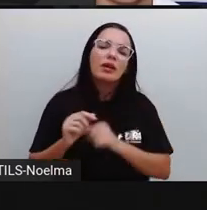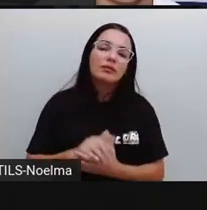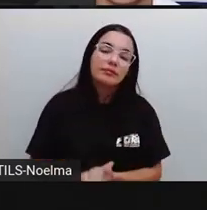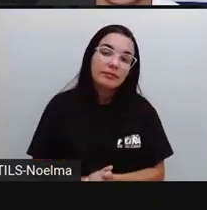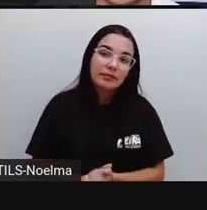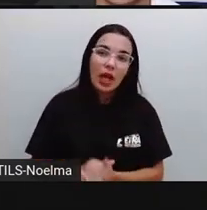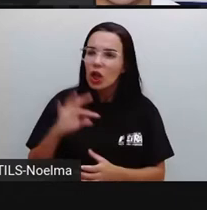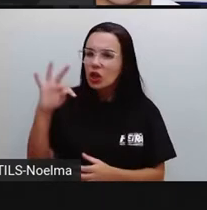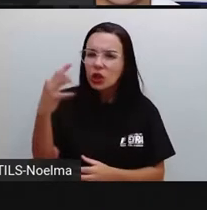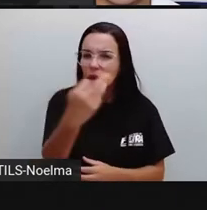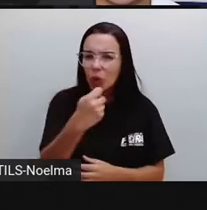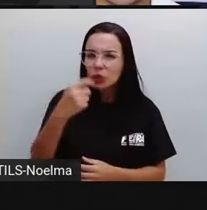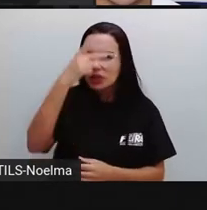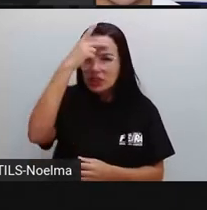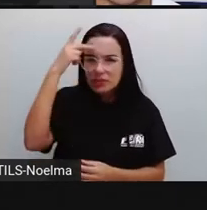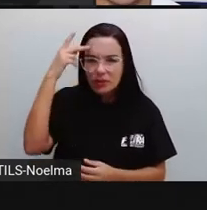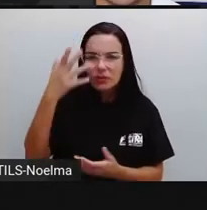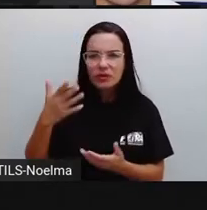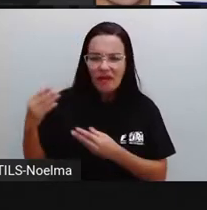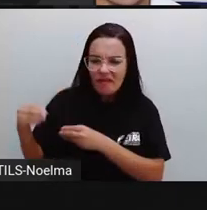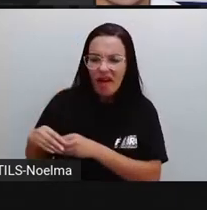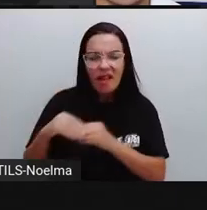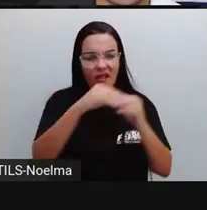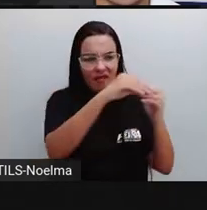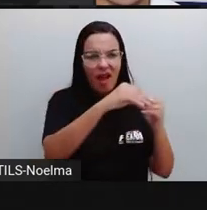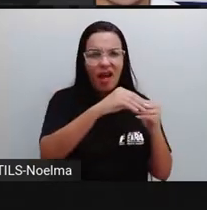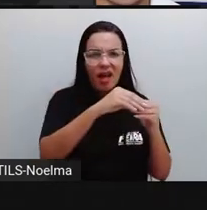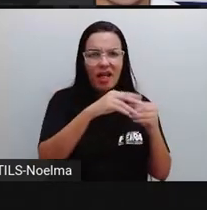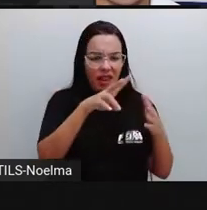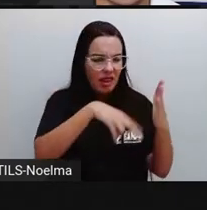para todo mundo? Para todo mundo que vai ler?